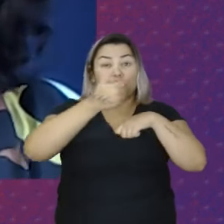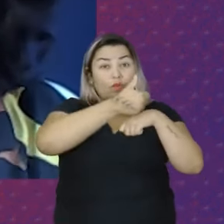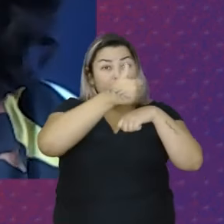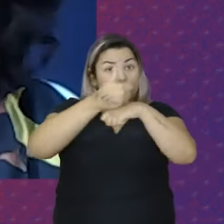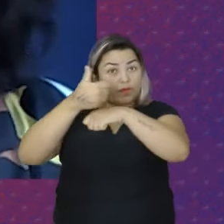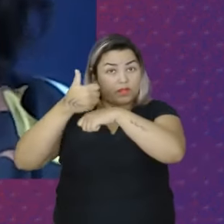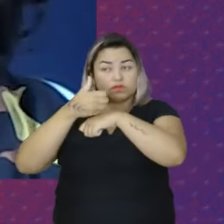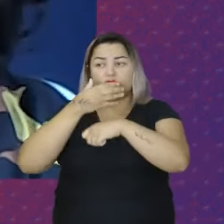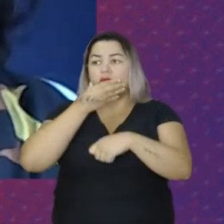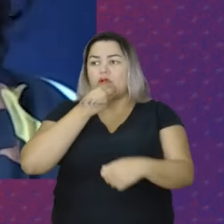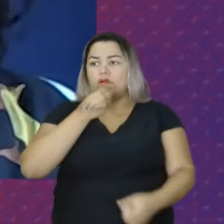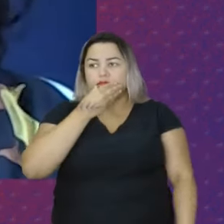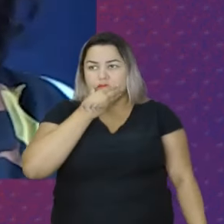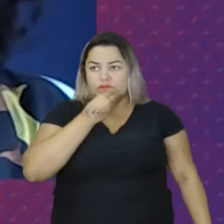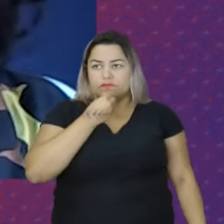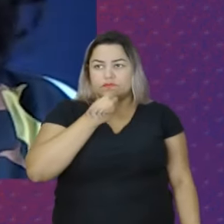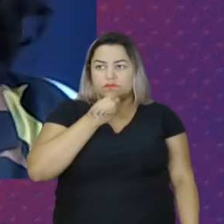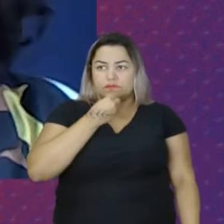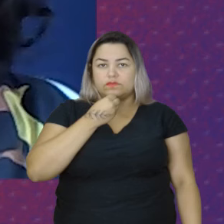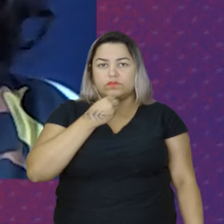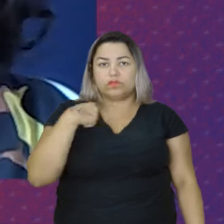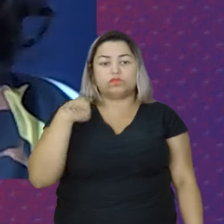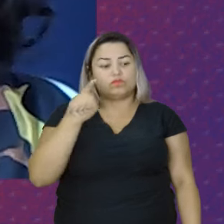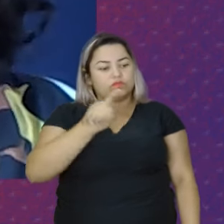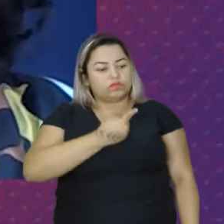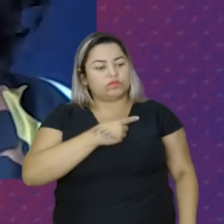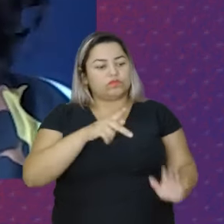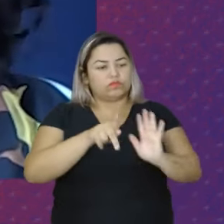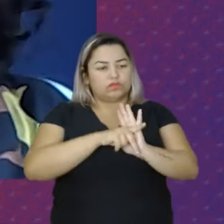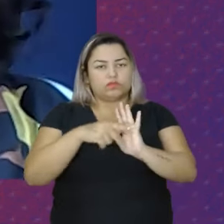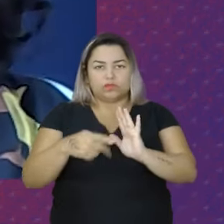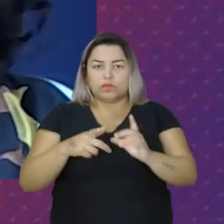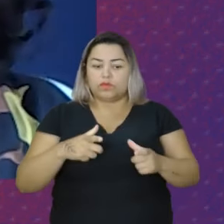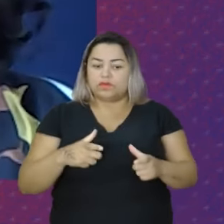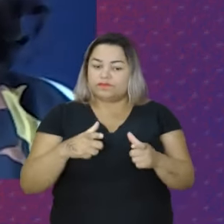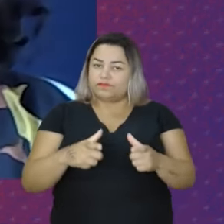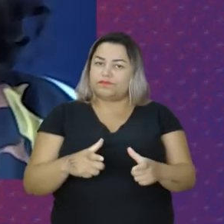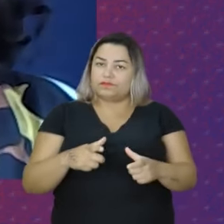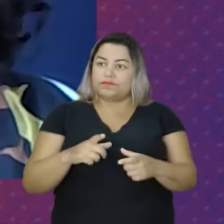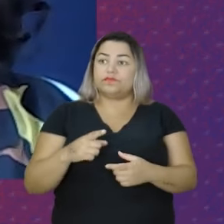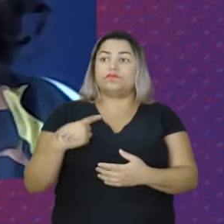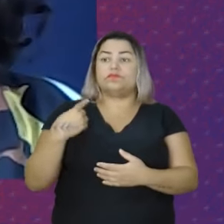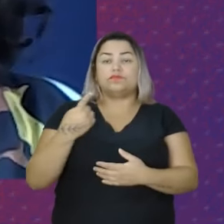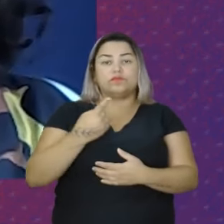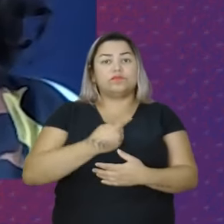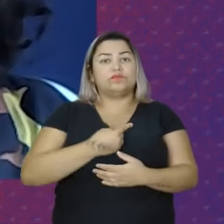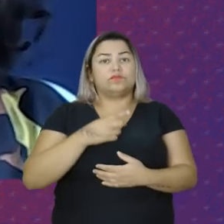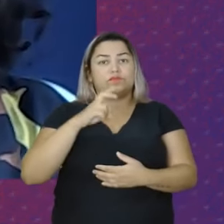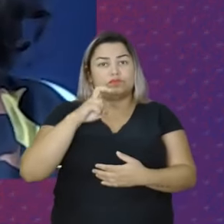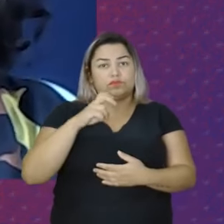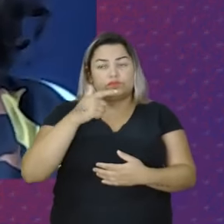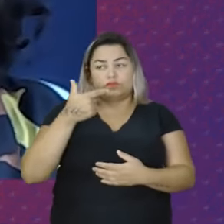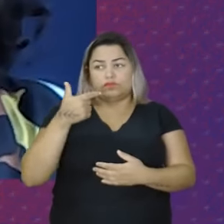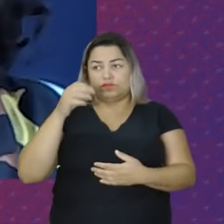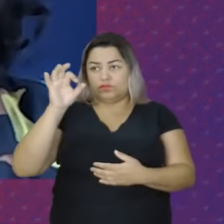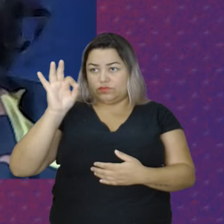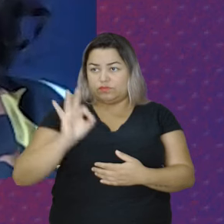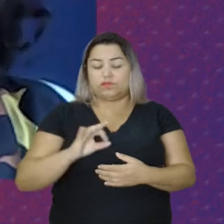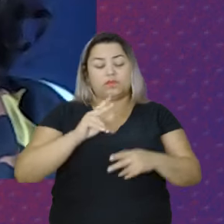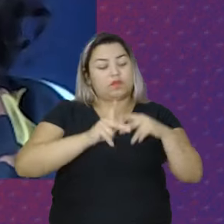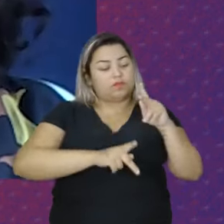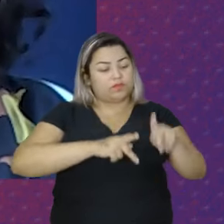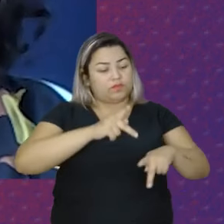Nós queremos Ocupar o nosso lugar Nós somos Quase 52% Da